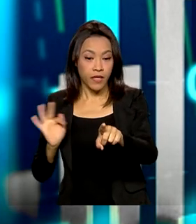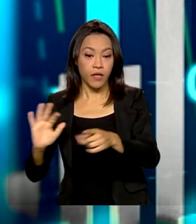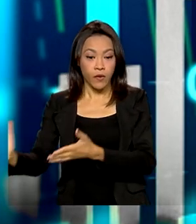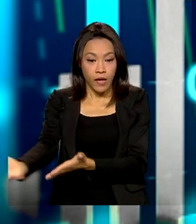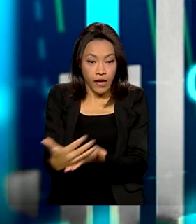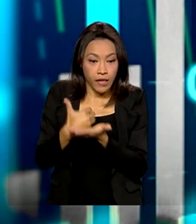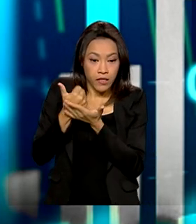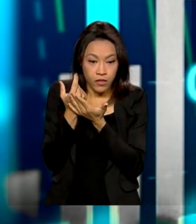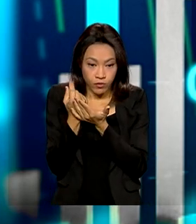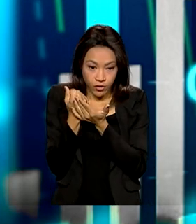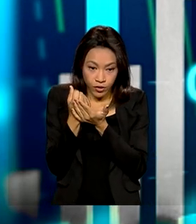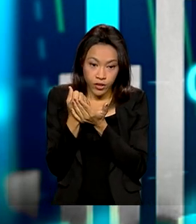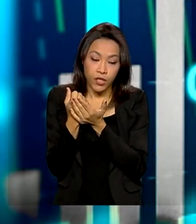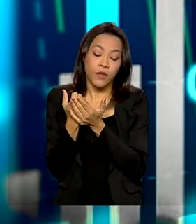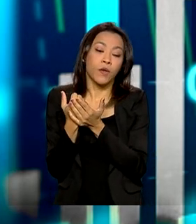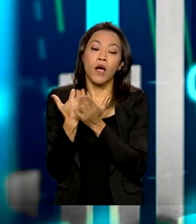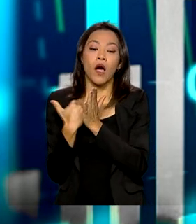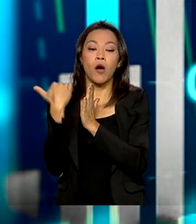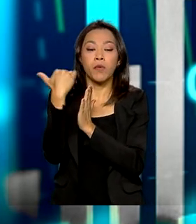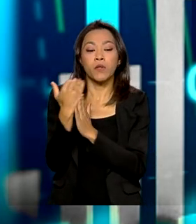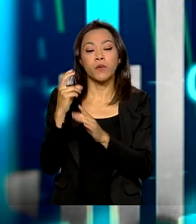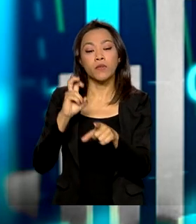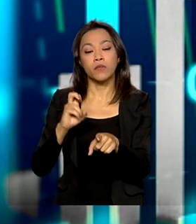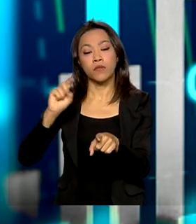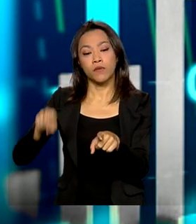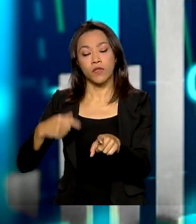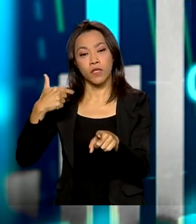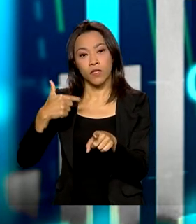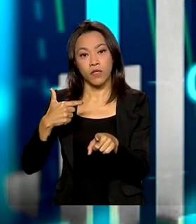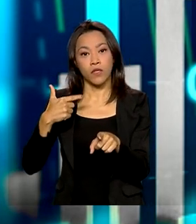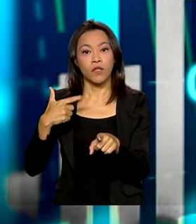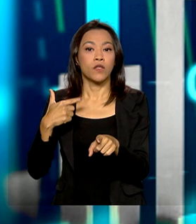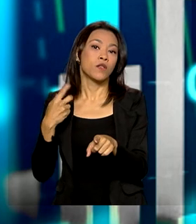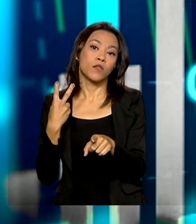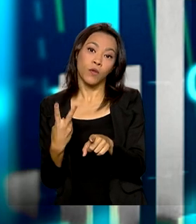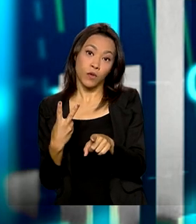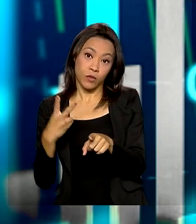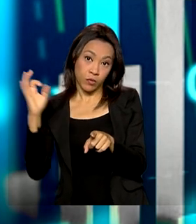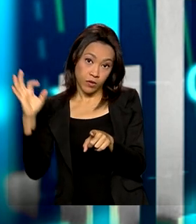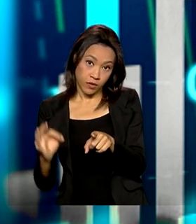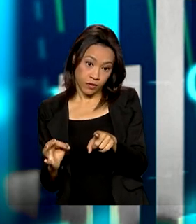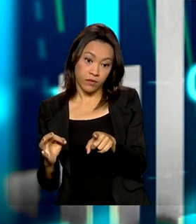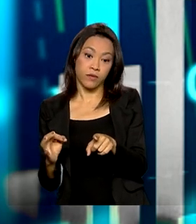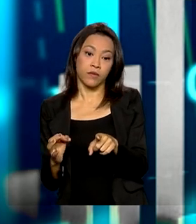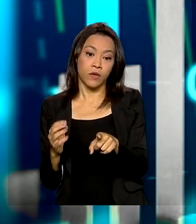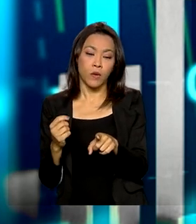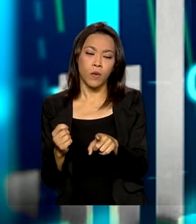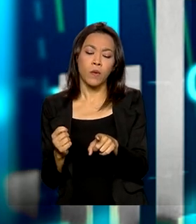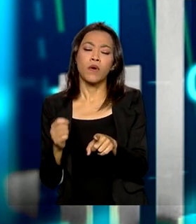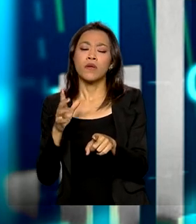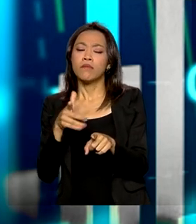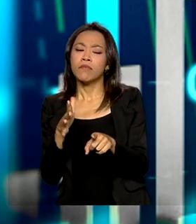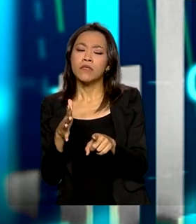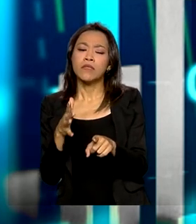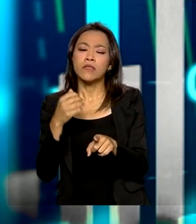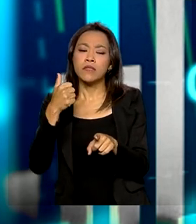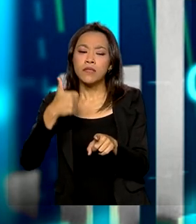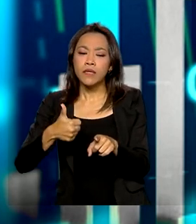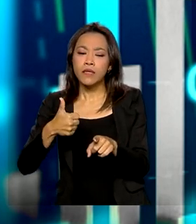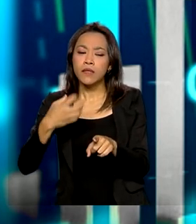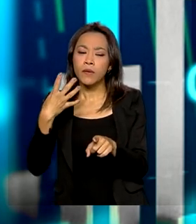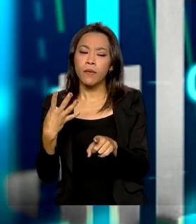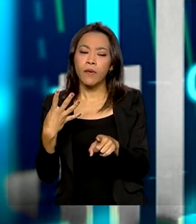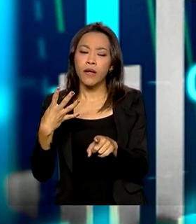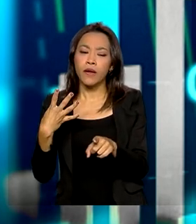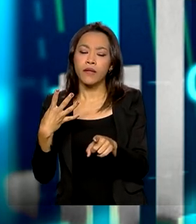cresceu em torno de 5,2%, quase 5,3%, chegando a algo em torno de 148